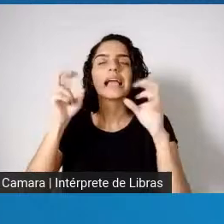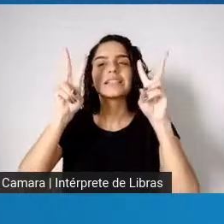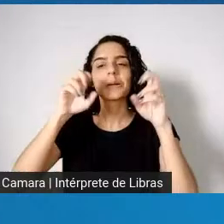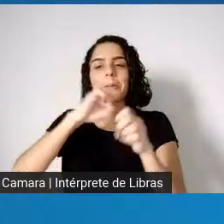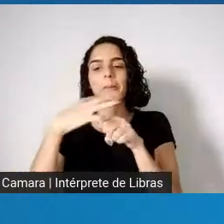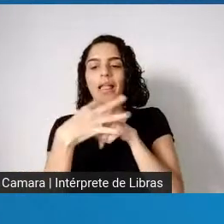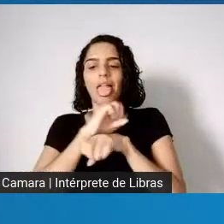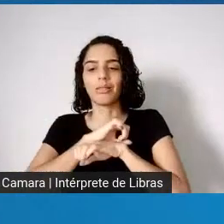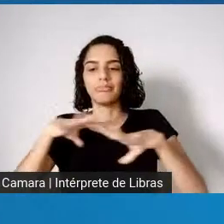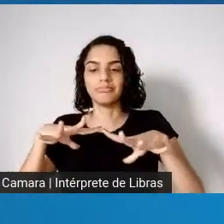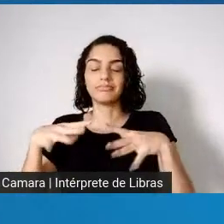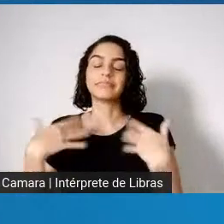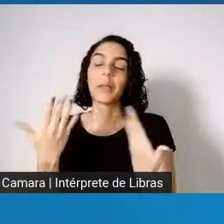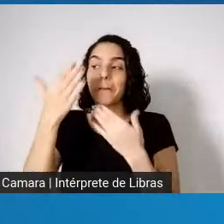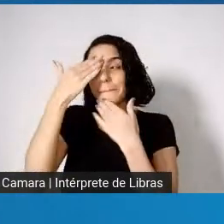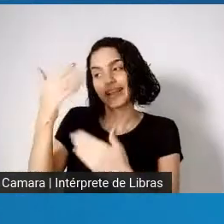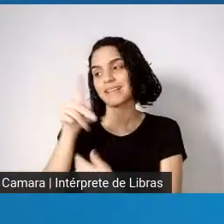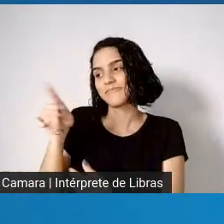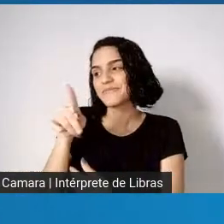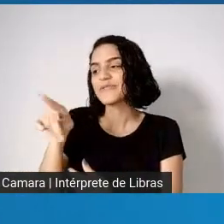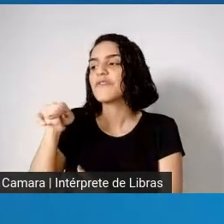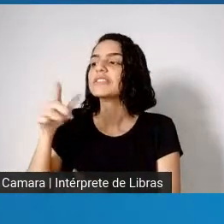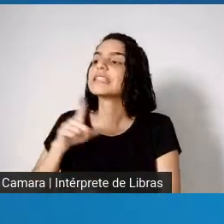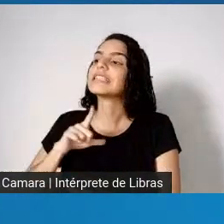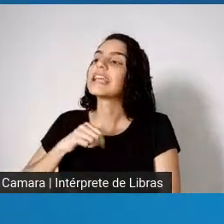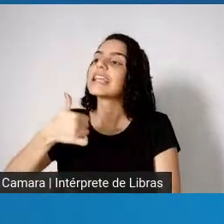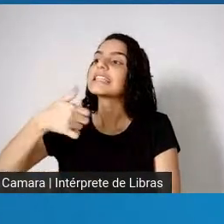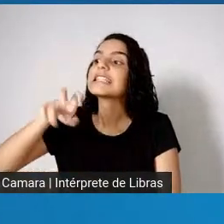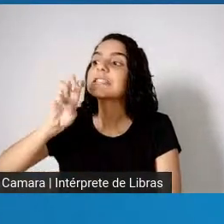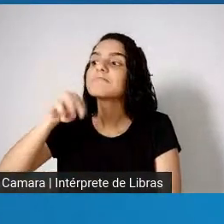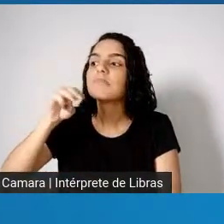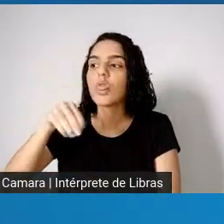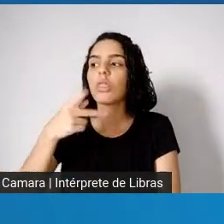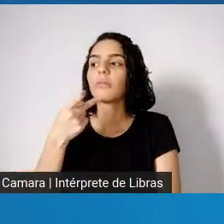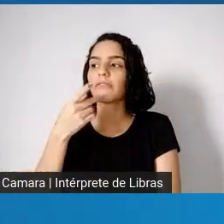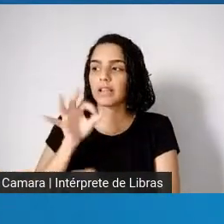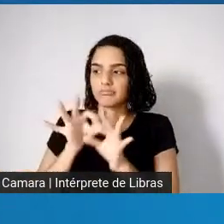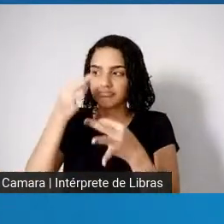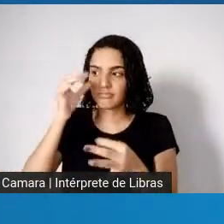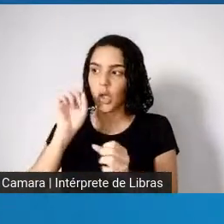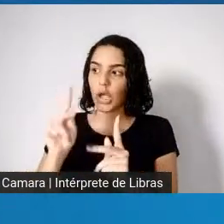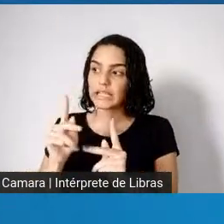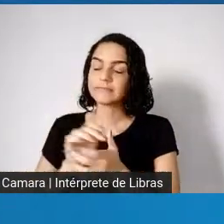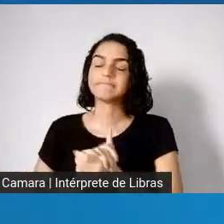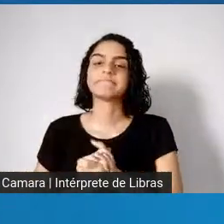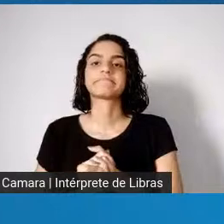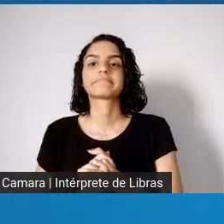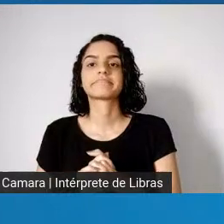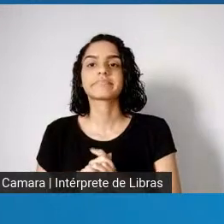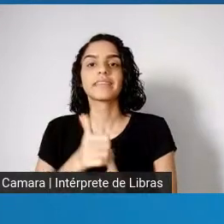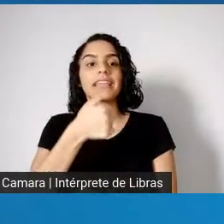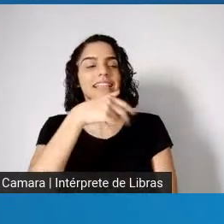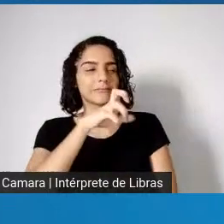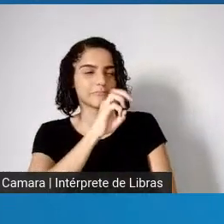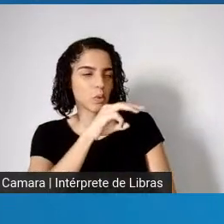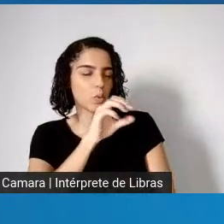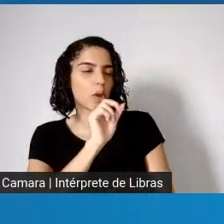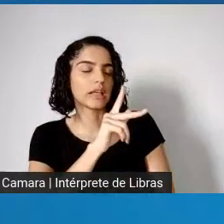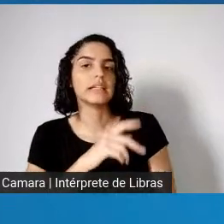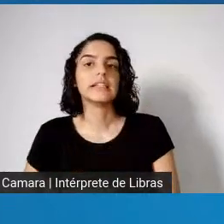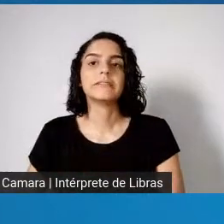Obrigada, Maurício, você tem 15 minutos aqui. 15 minutos. Lígia,